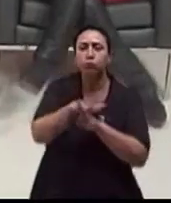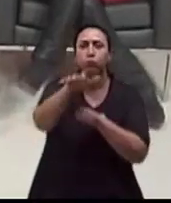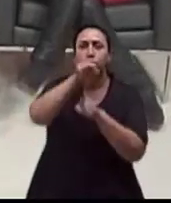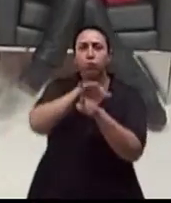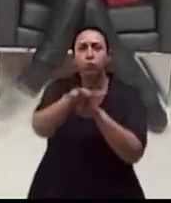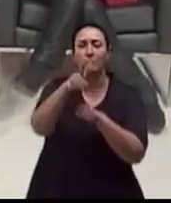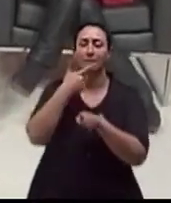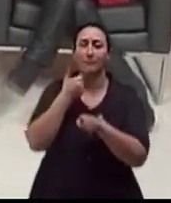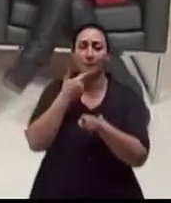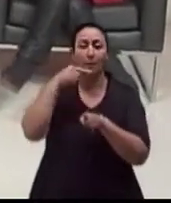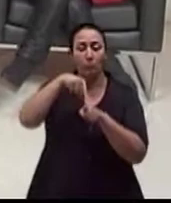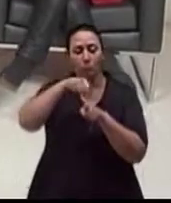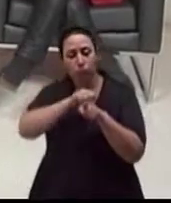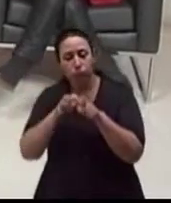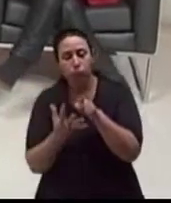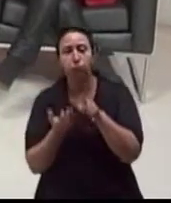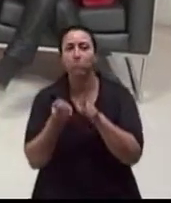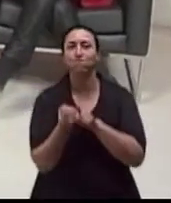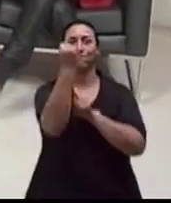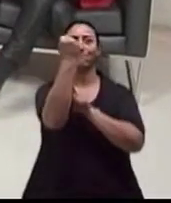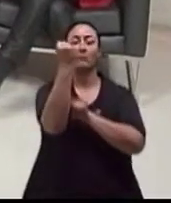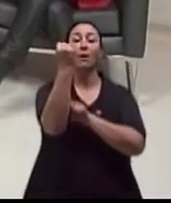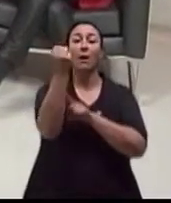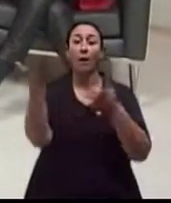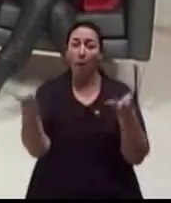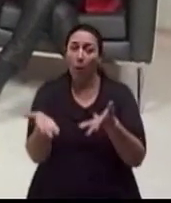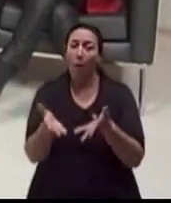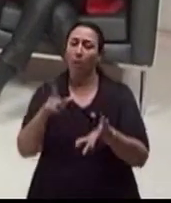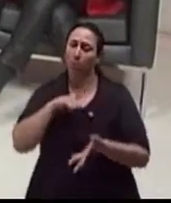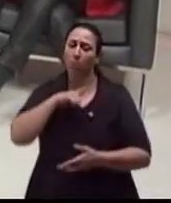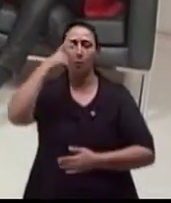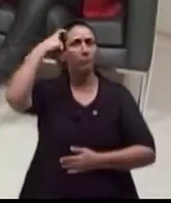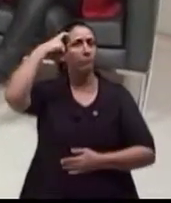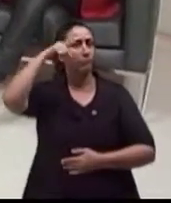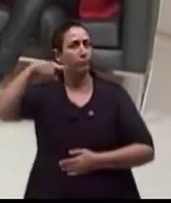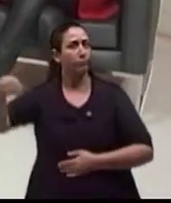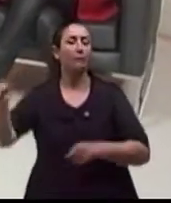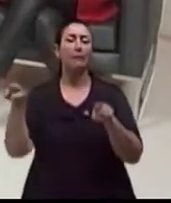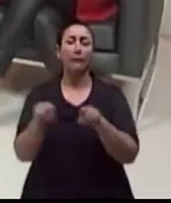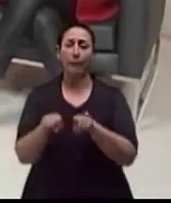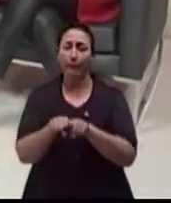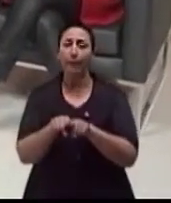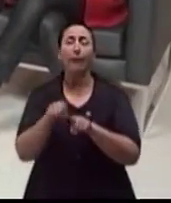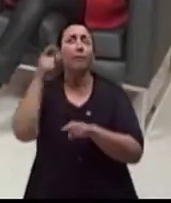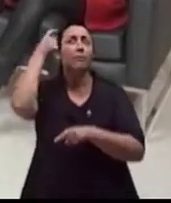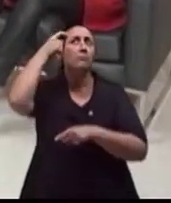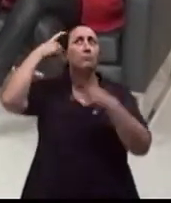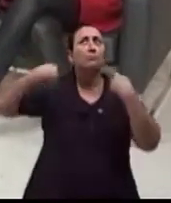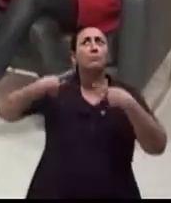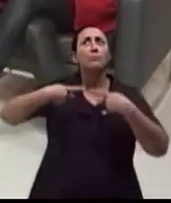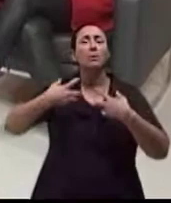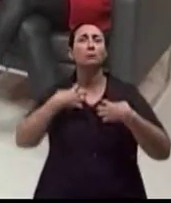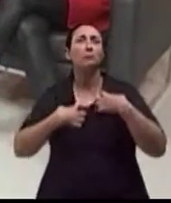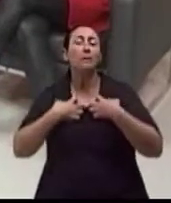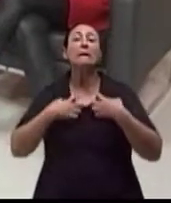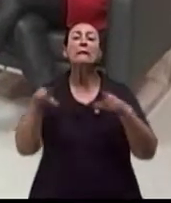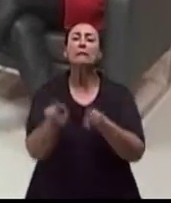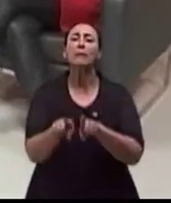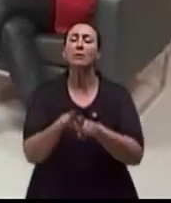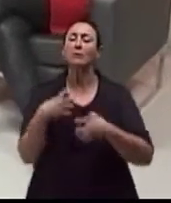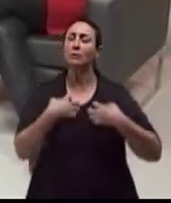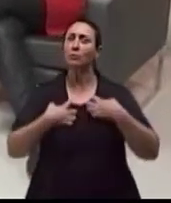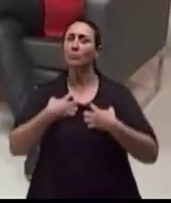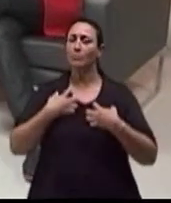neurológica, né? O sistema neurológico também atua sobre isso, além do sistema emocional. Claro. O que a gente